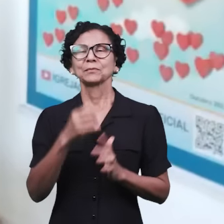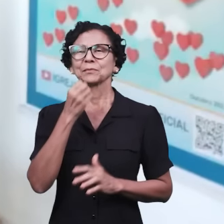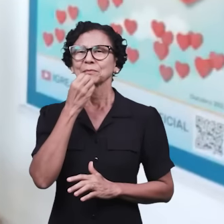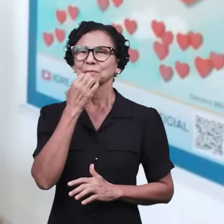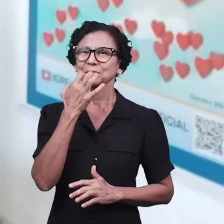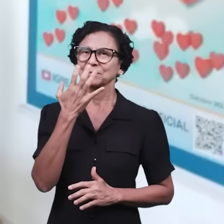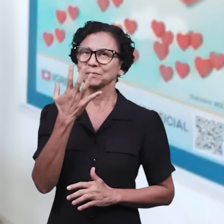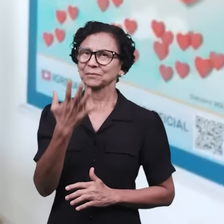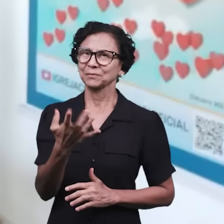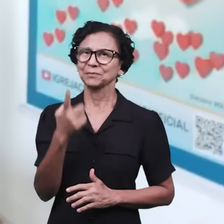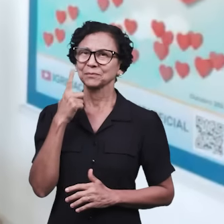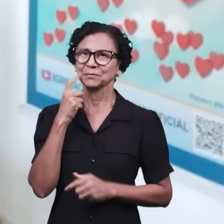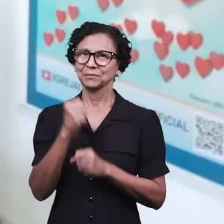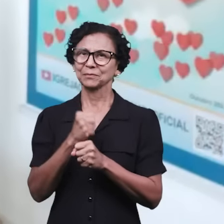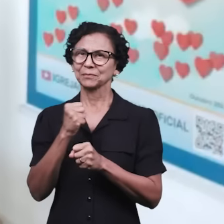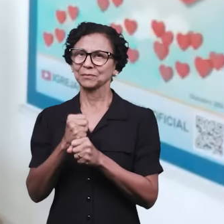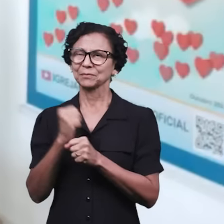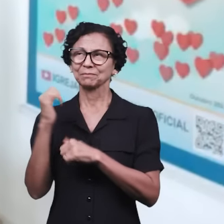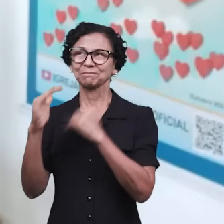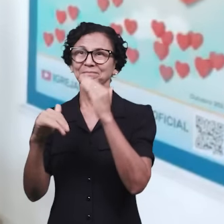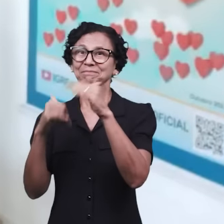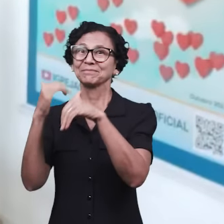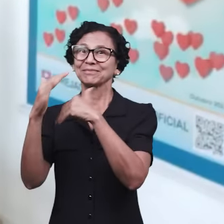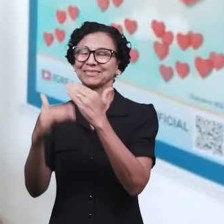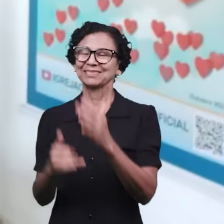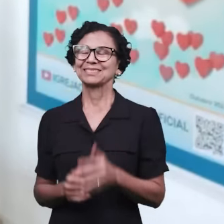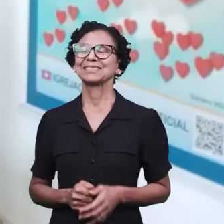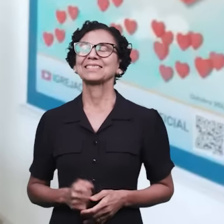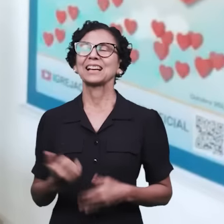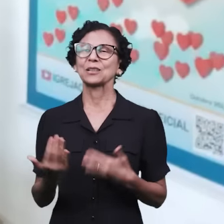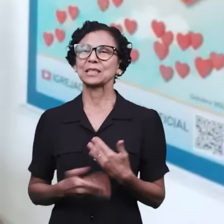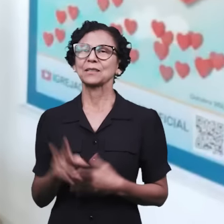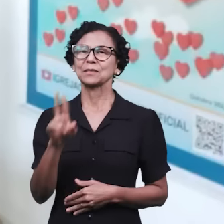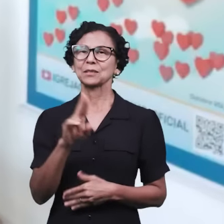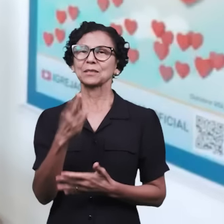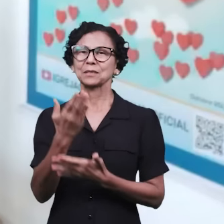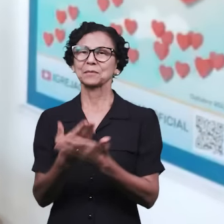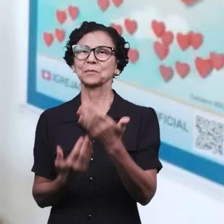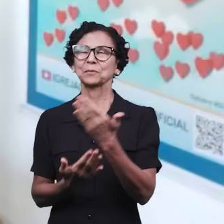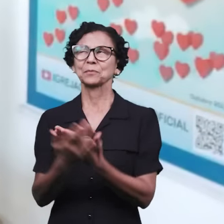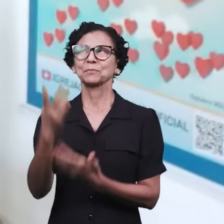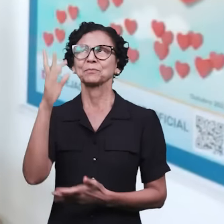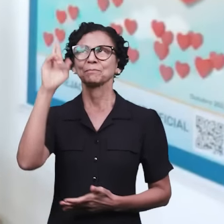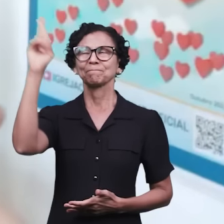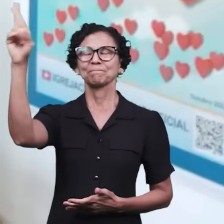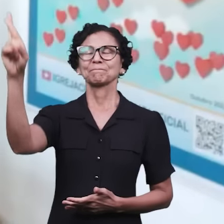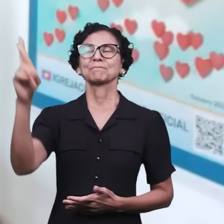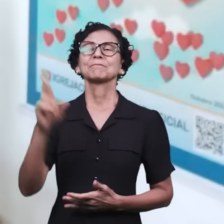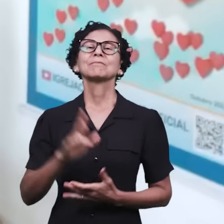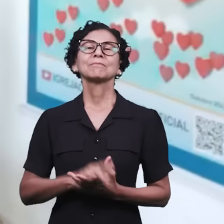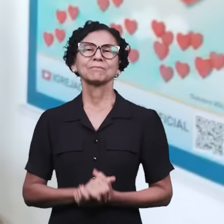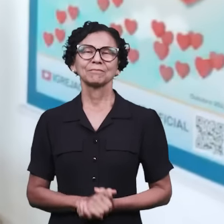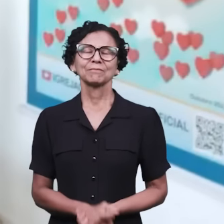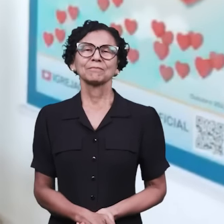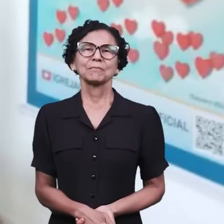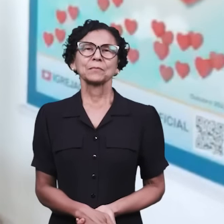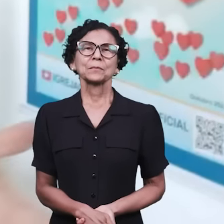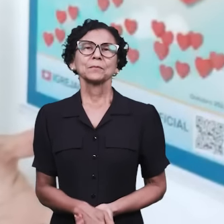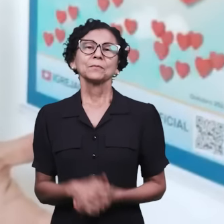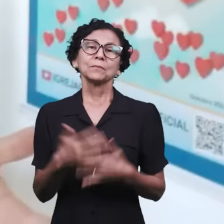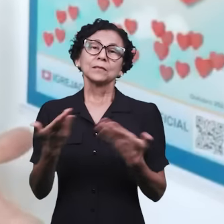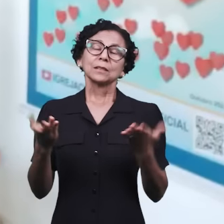ver a obra do Senhor crescendo a cada dia, e os irmãos sendo usados como instrumento nas mãos do nosso Deus. Louvado seja o nome do Senhor.